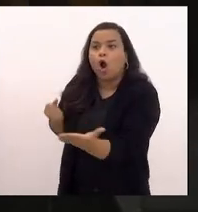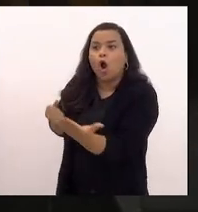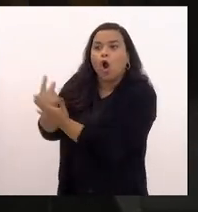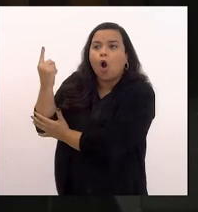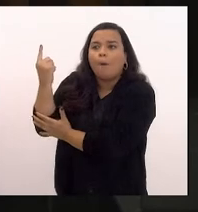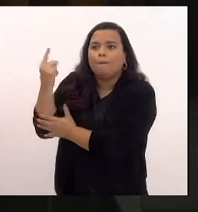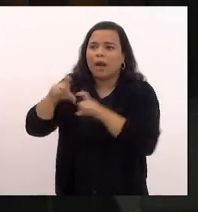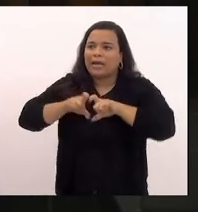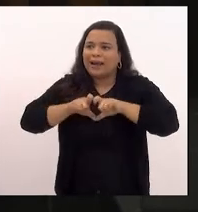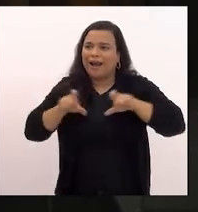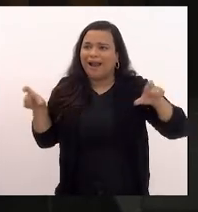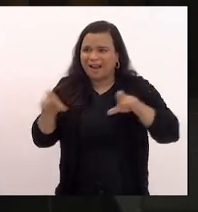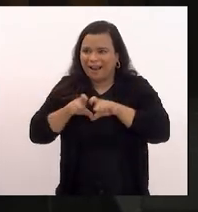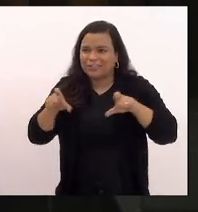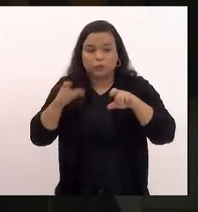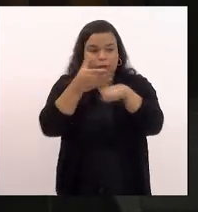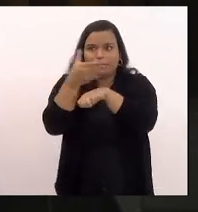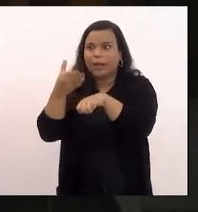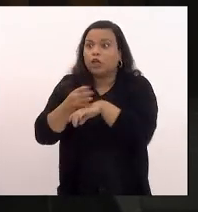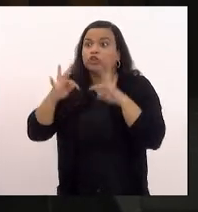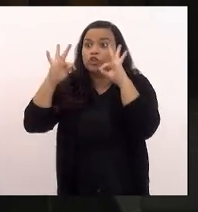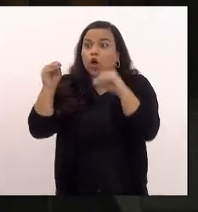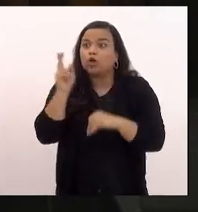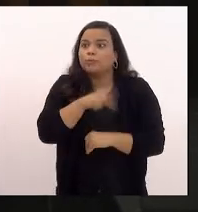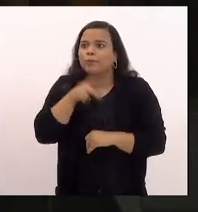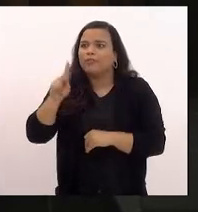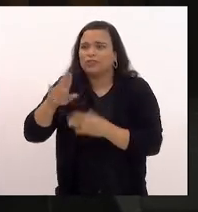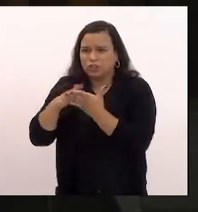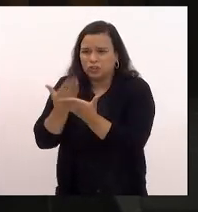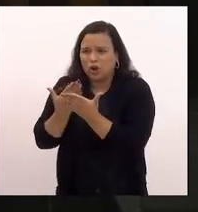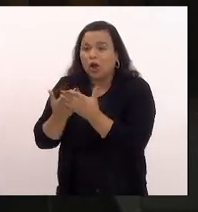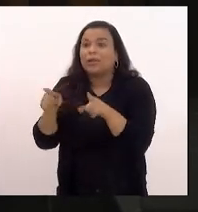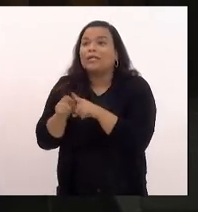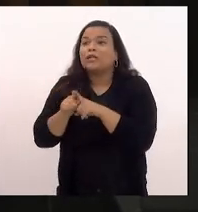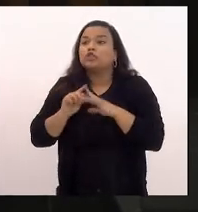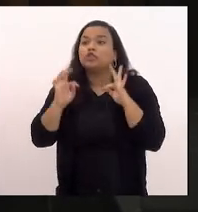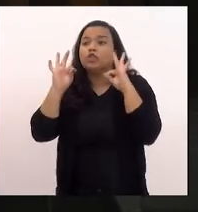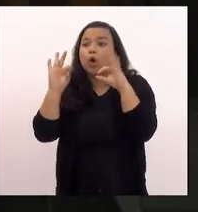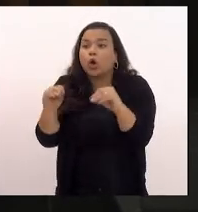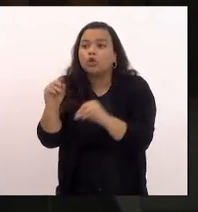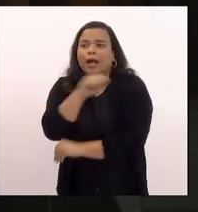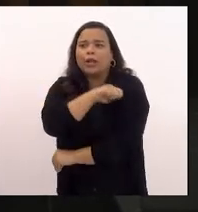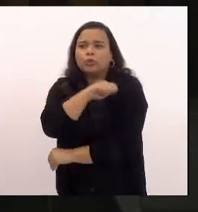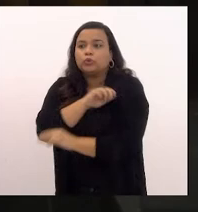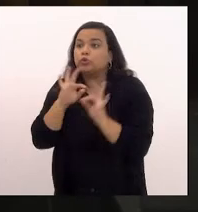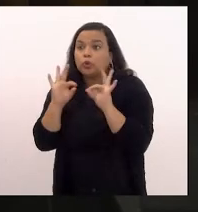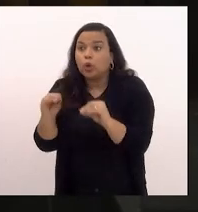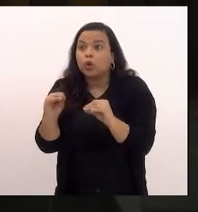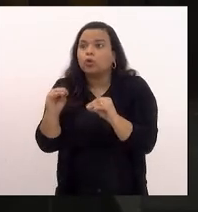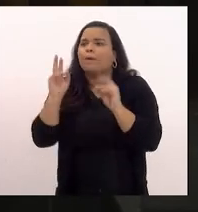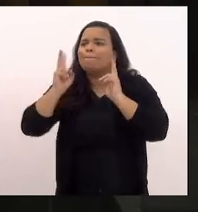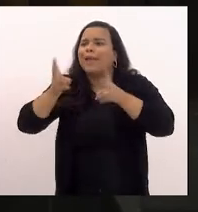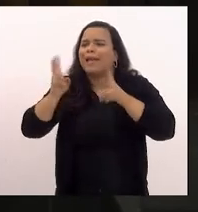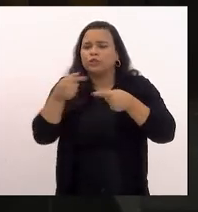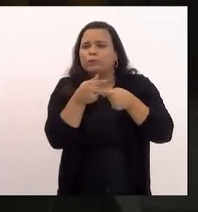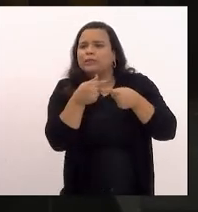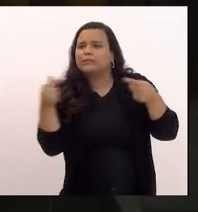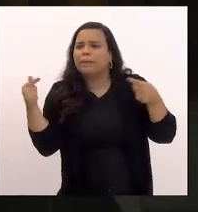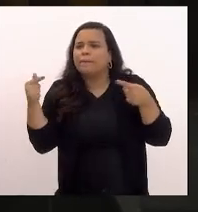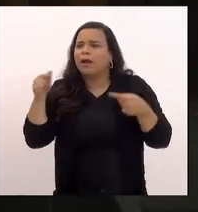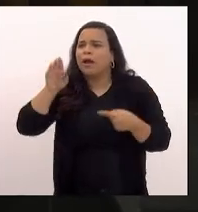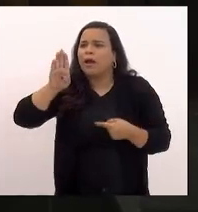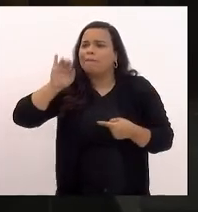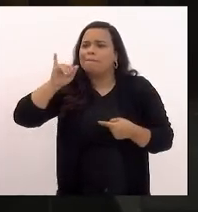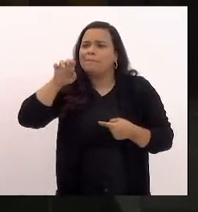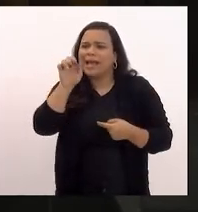professores das escolas e para todos os estudantes na mesma semana que acontecia a Bienal do Livro com um valor